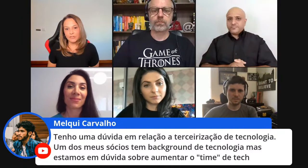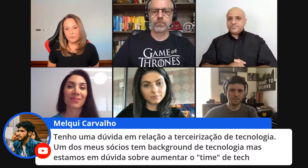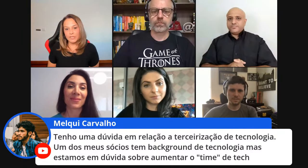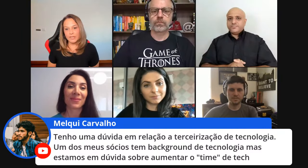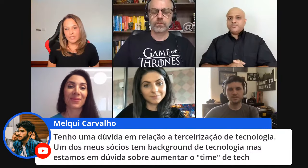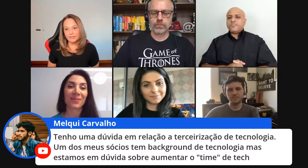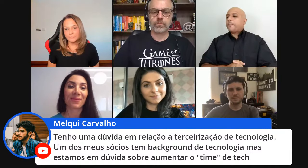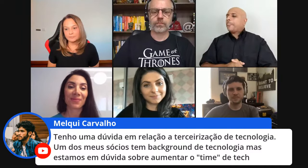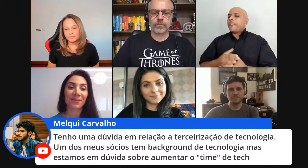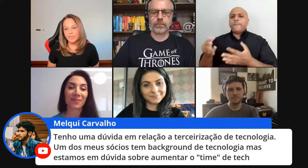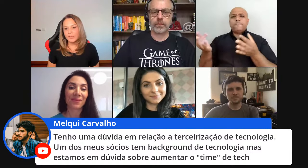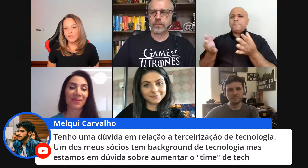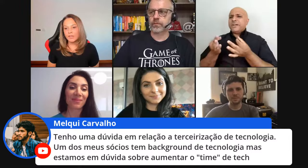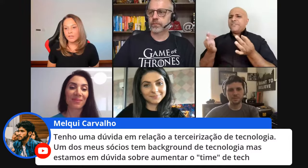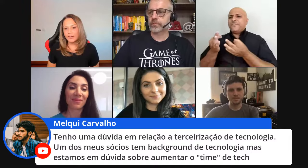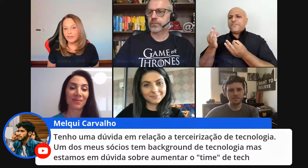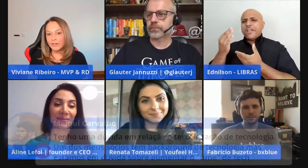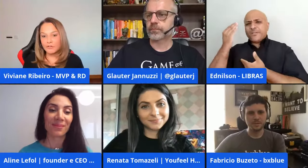perfeito obrigada